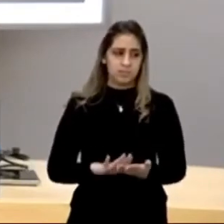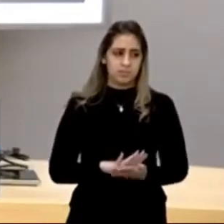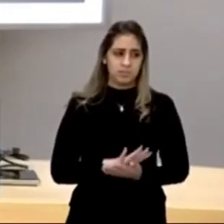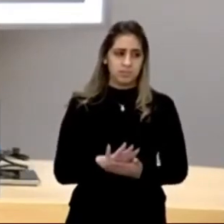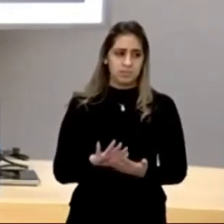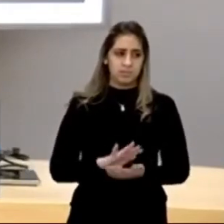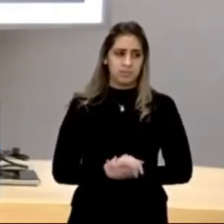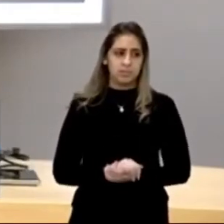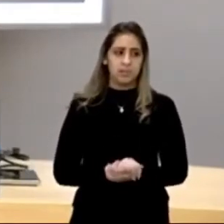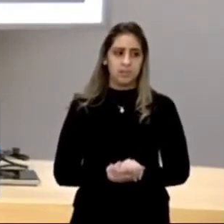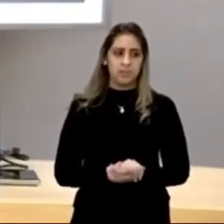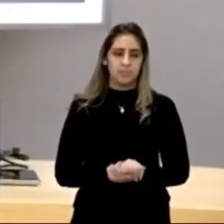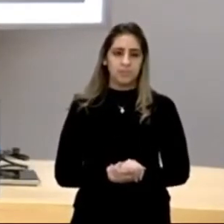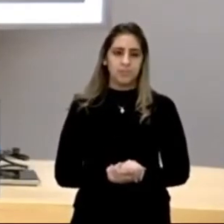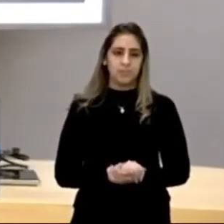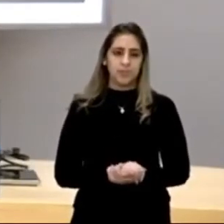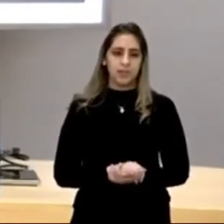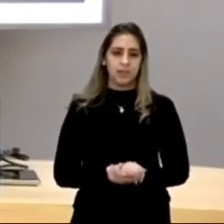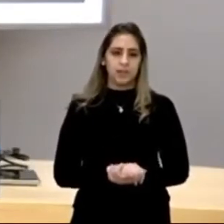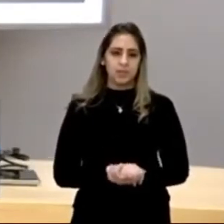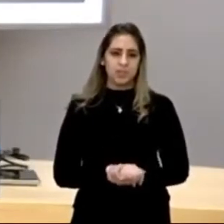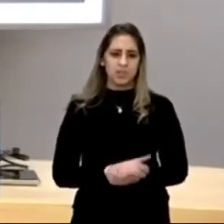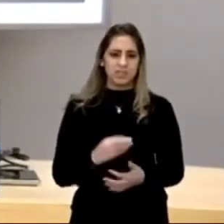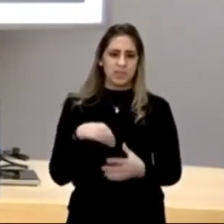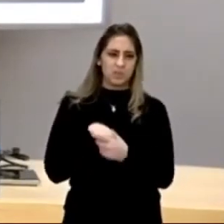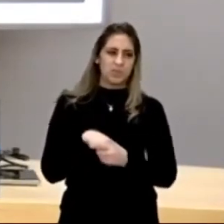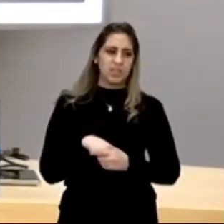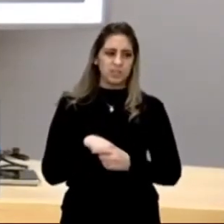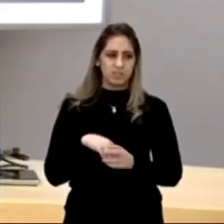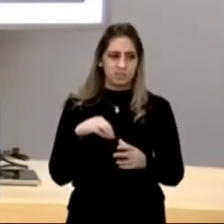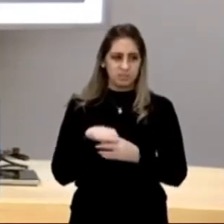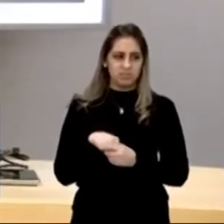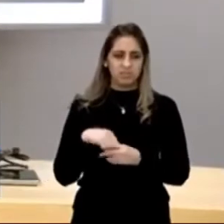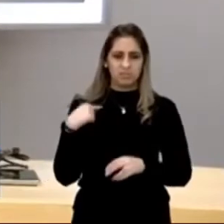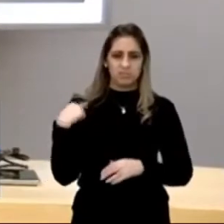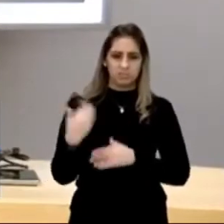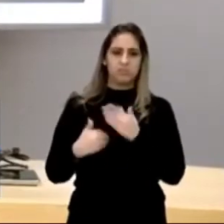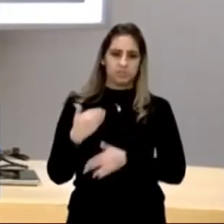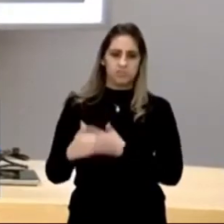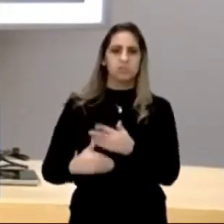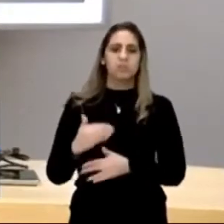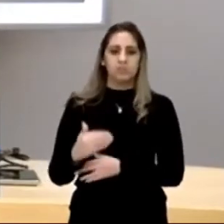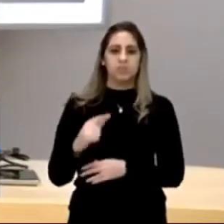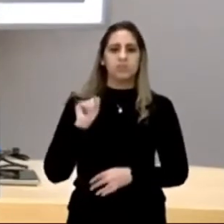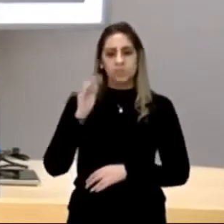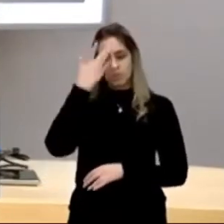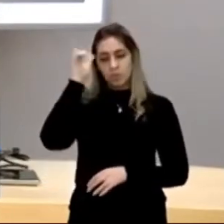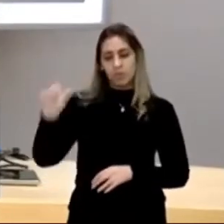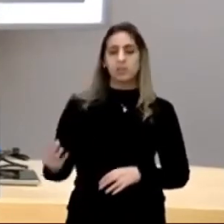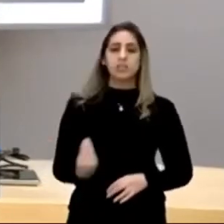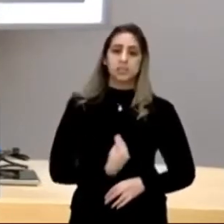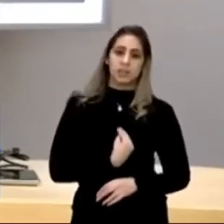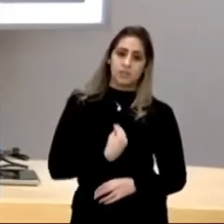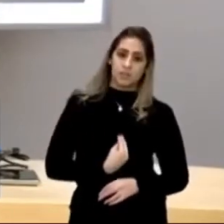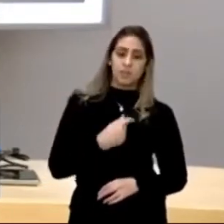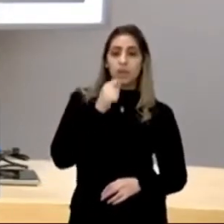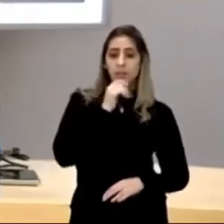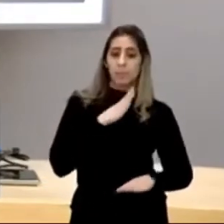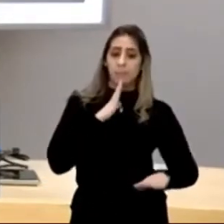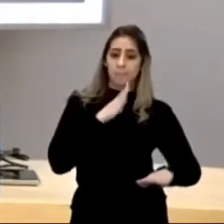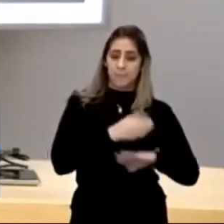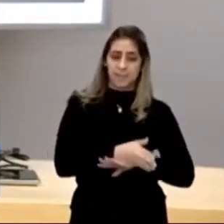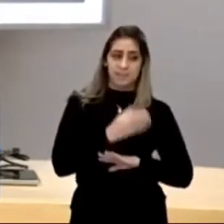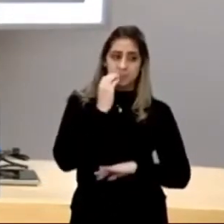lugar nenhum. Certo? Então, essa investigação em eu falo com alguém que está vivo ainda e participou da